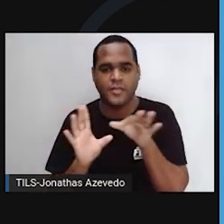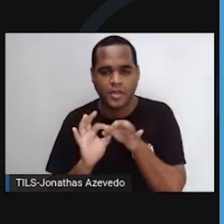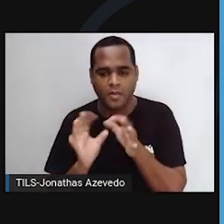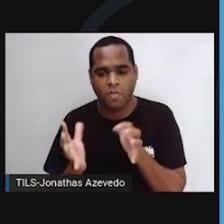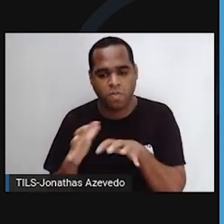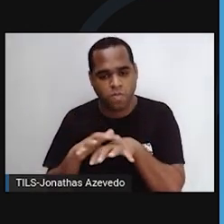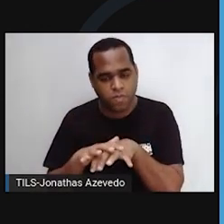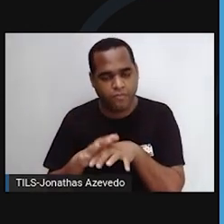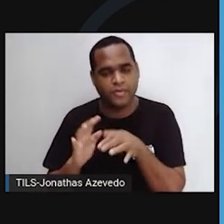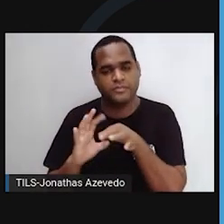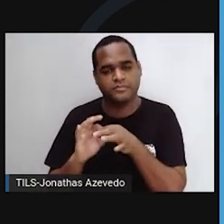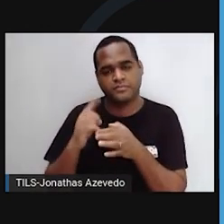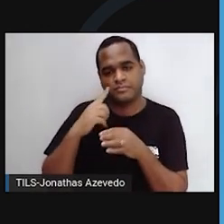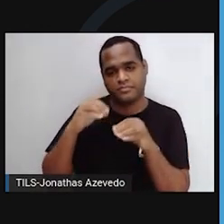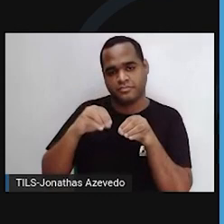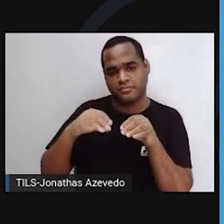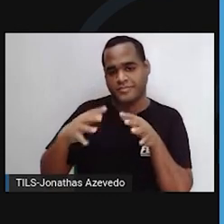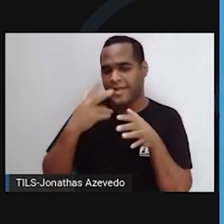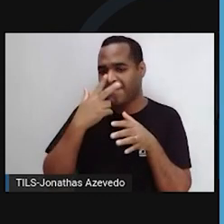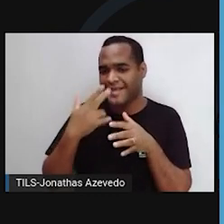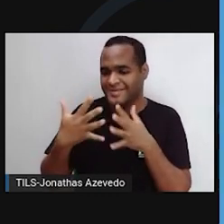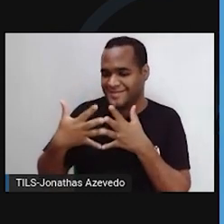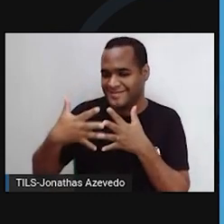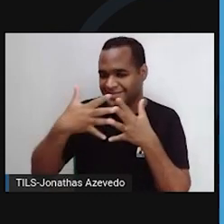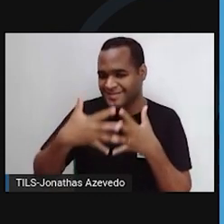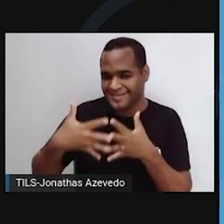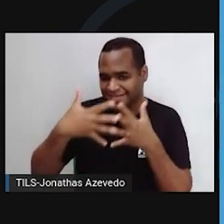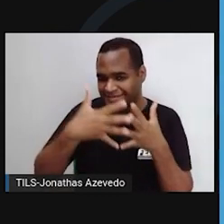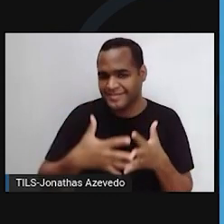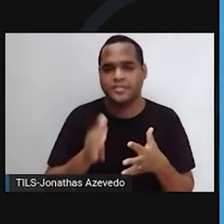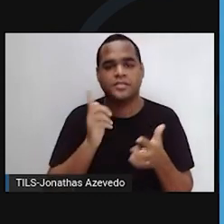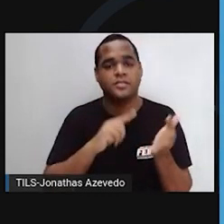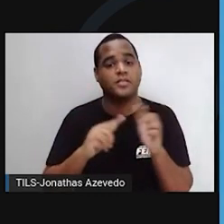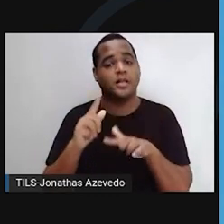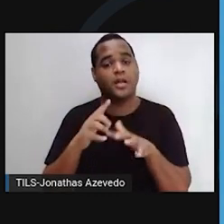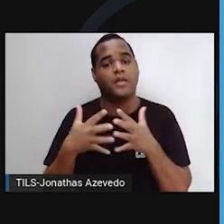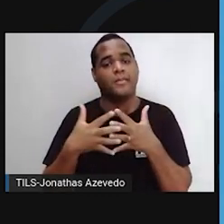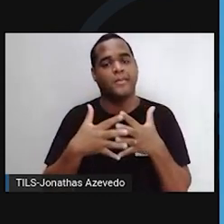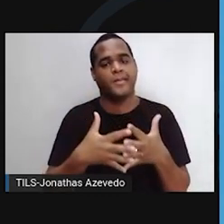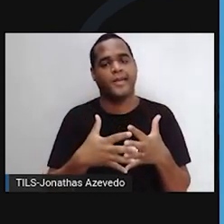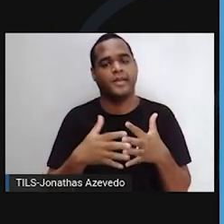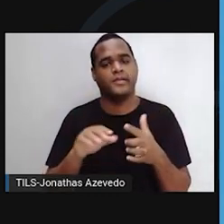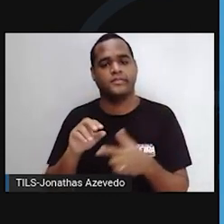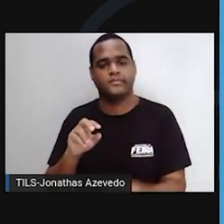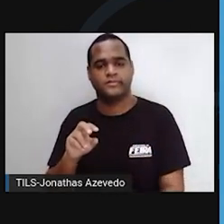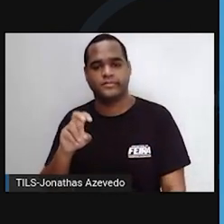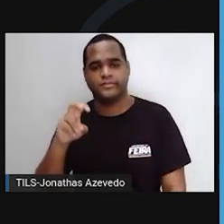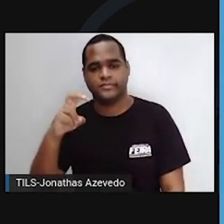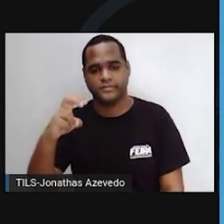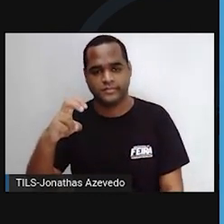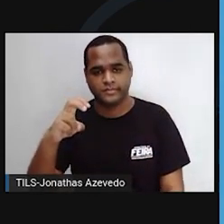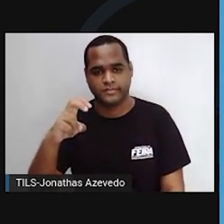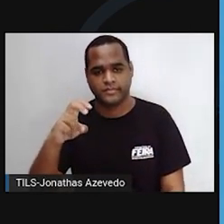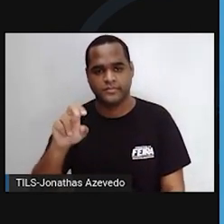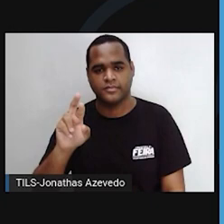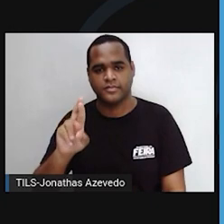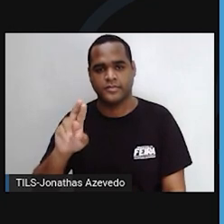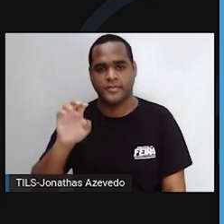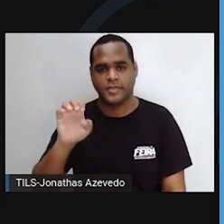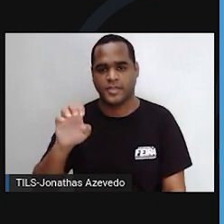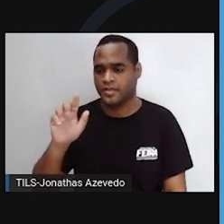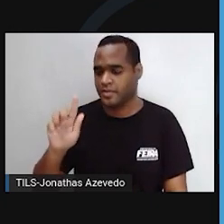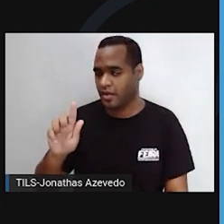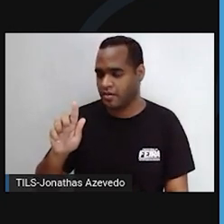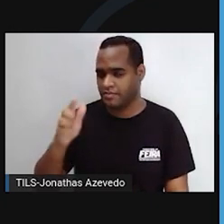e libera seu conteúdo para o meio extracelular. Retículo endoplasmático rugoso. Ele é